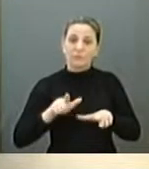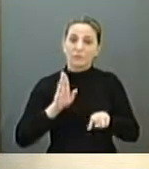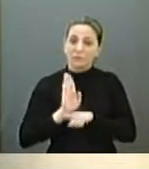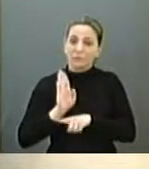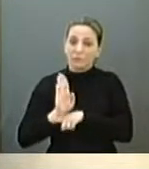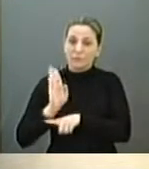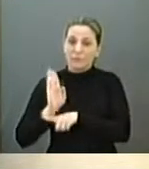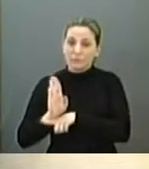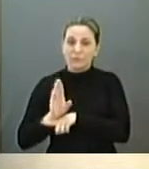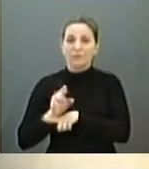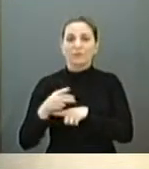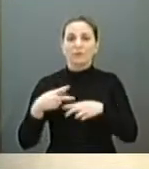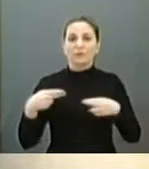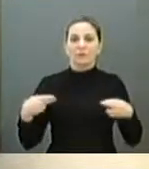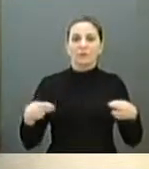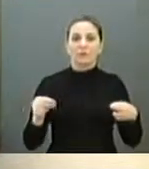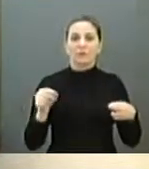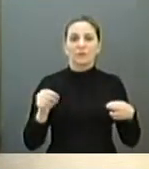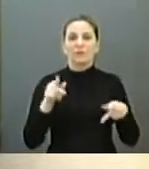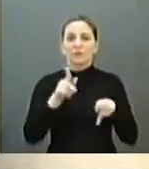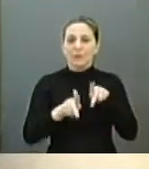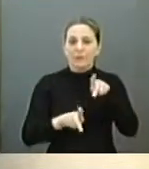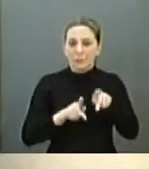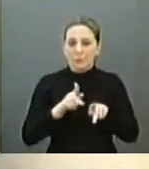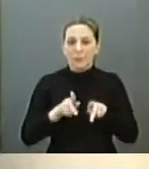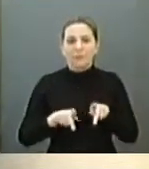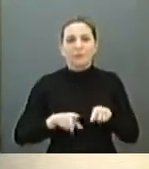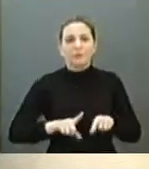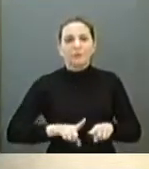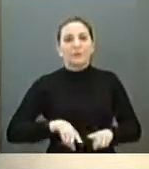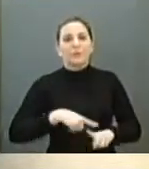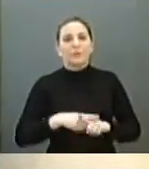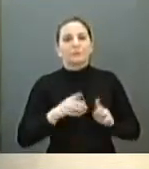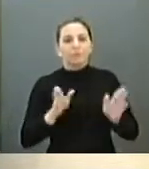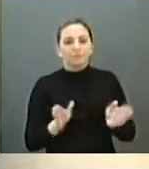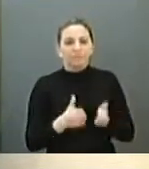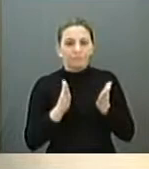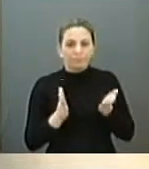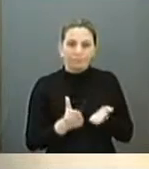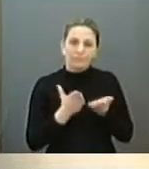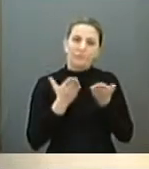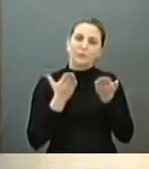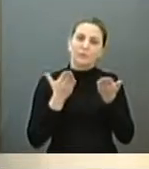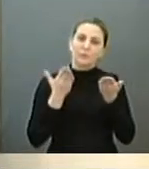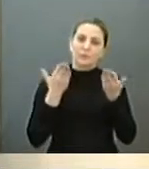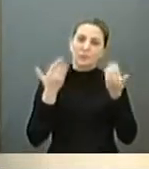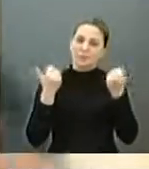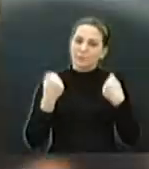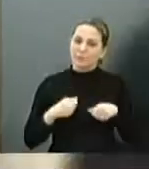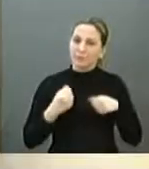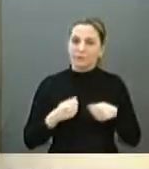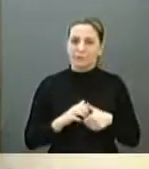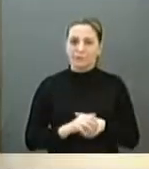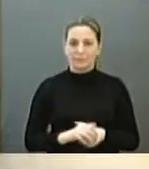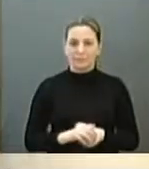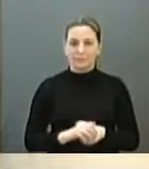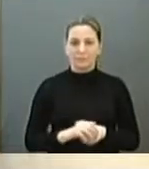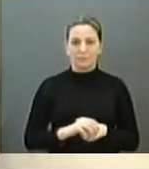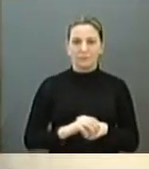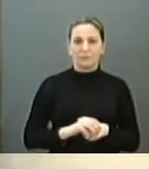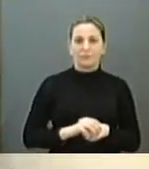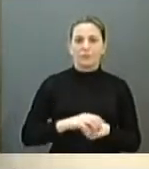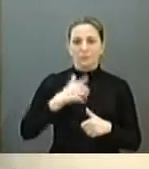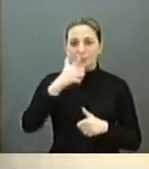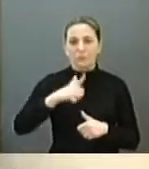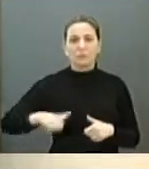dê naqueles serviços que a população mais carente da prefeitura necessita. Mais uma